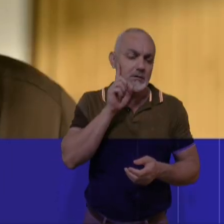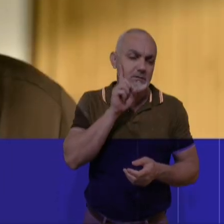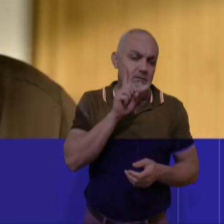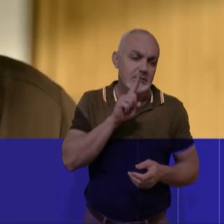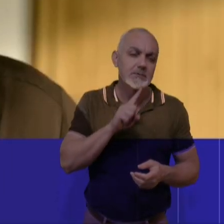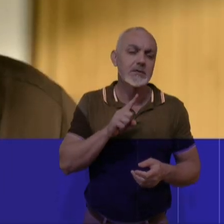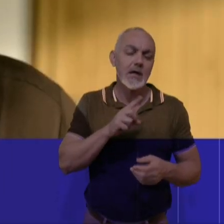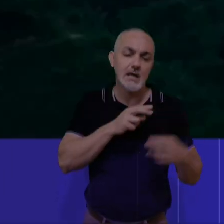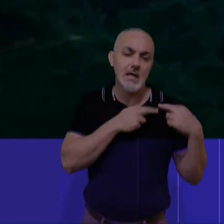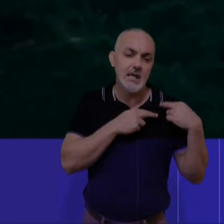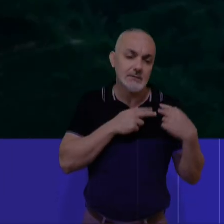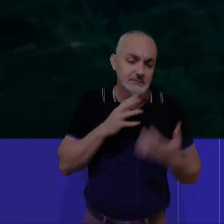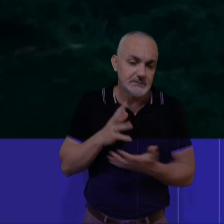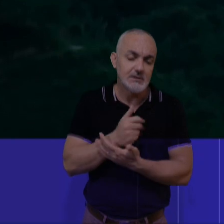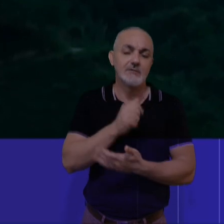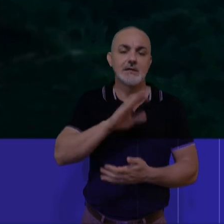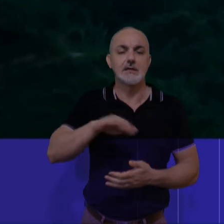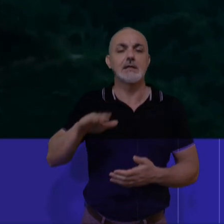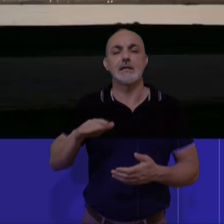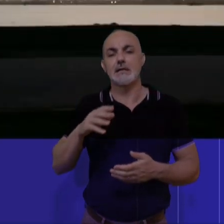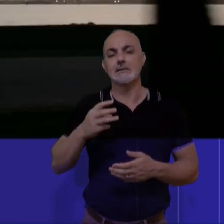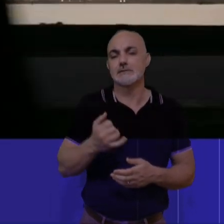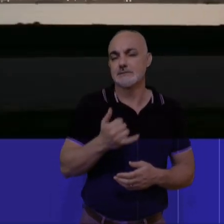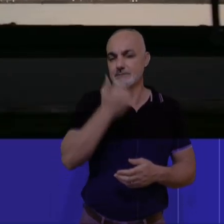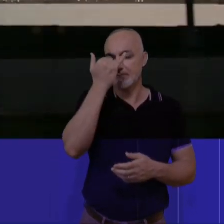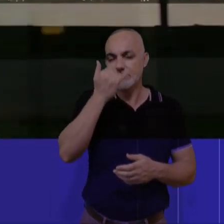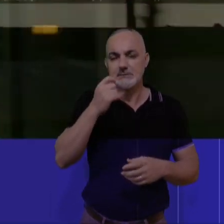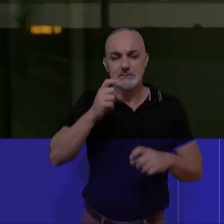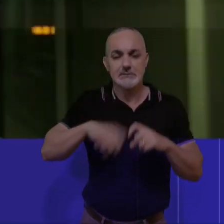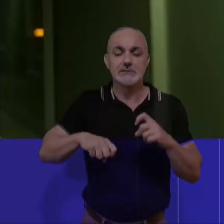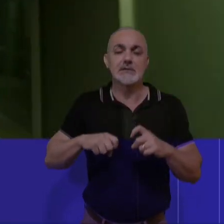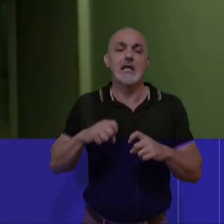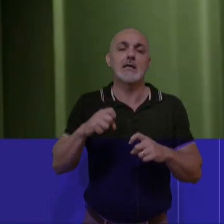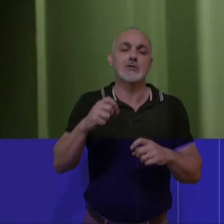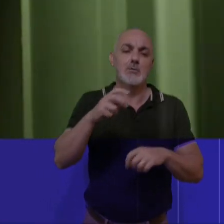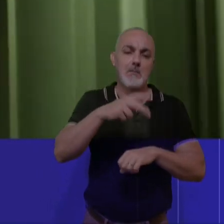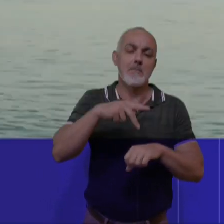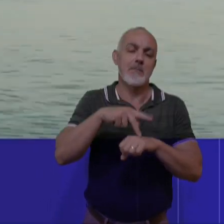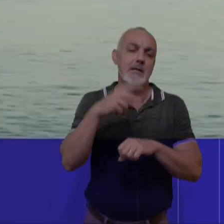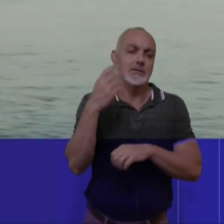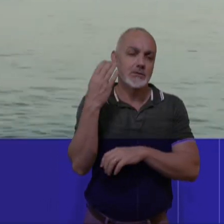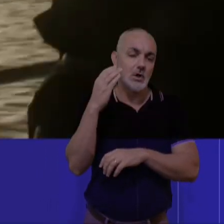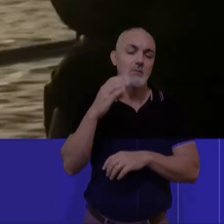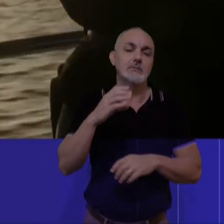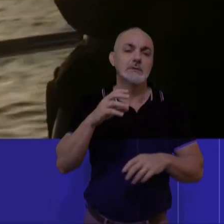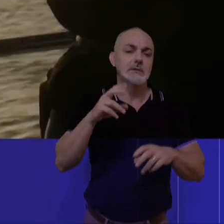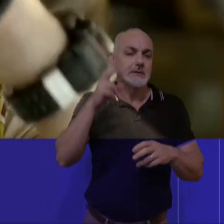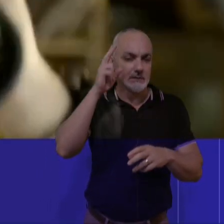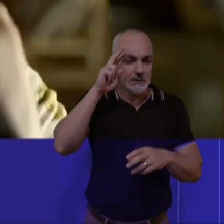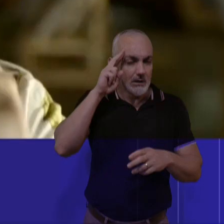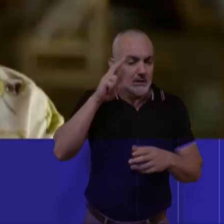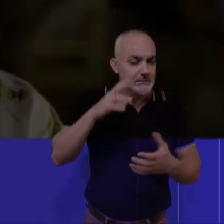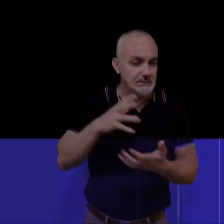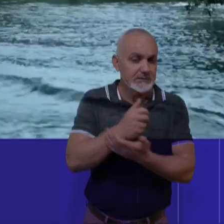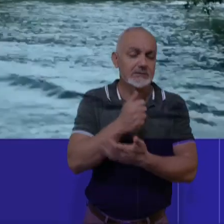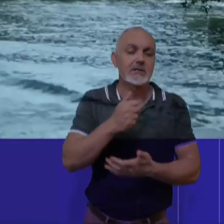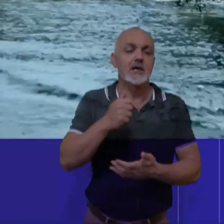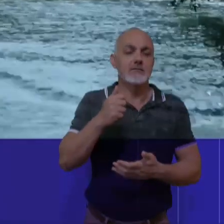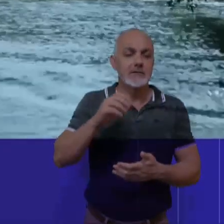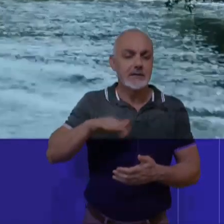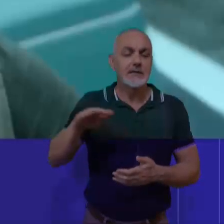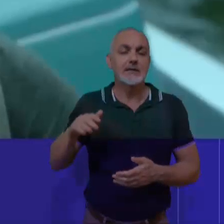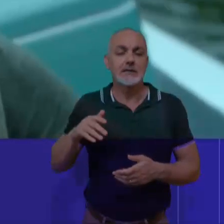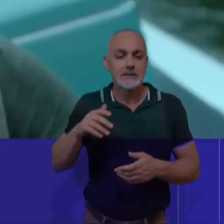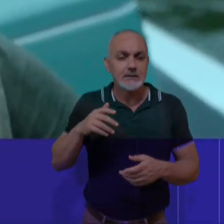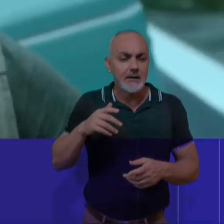resgate de centenas de crianças vítimas do tráfico sexual na Colômbia. Na trama, depois que Tim resgata um garotinho, ele descobre que